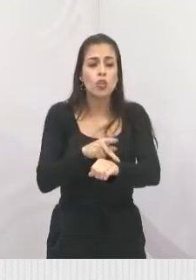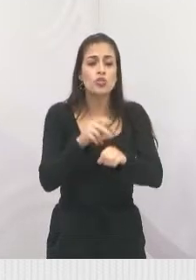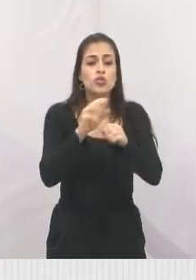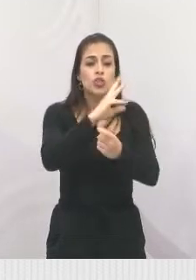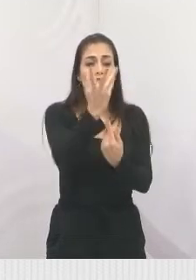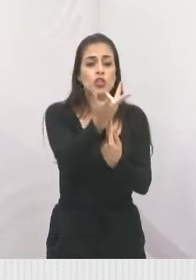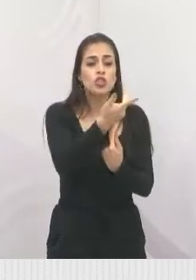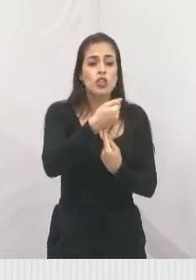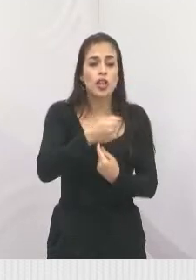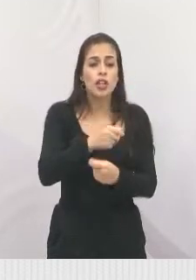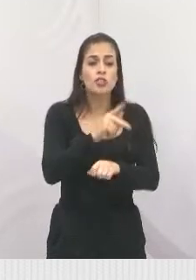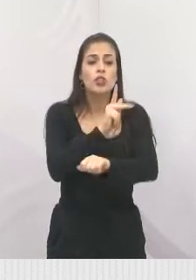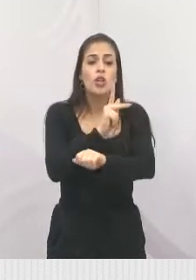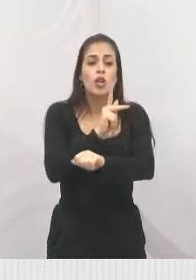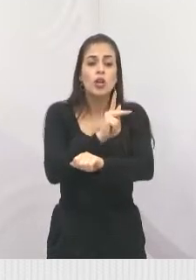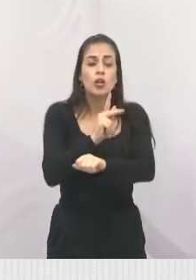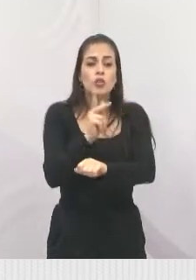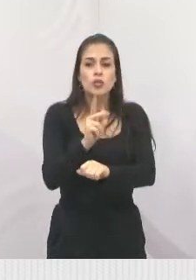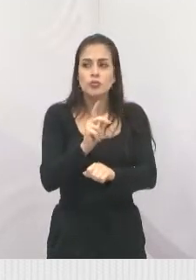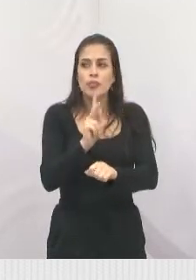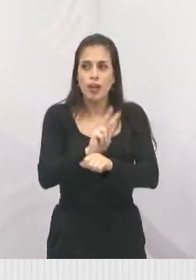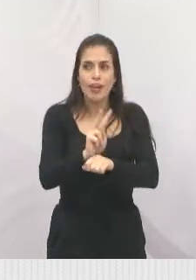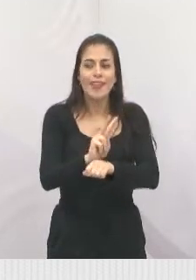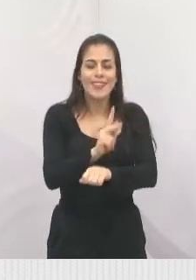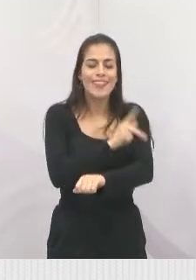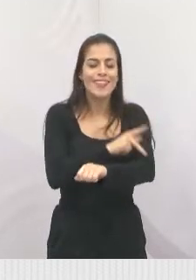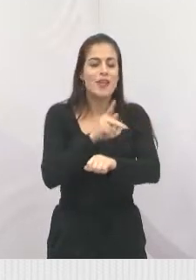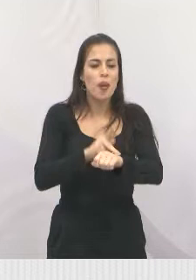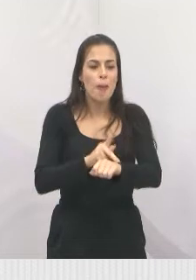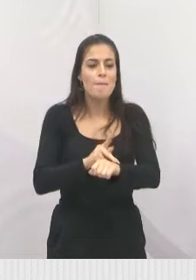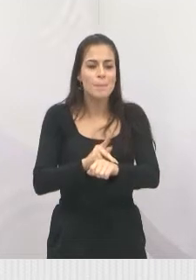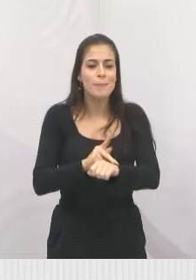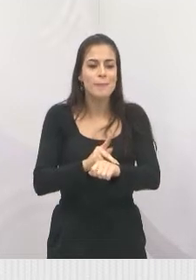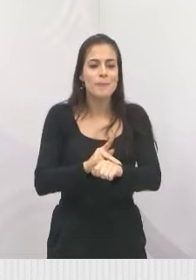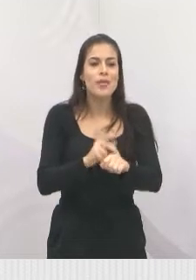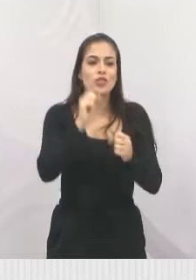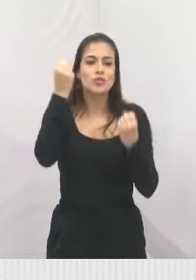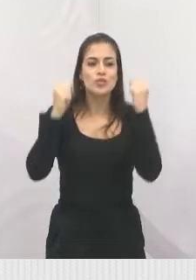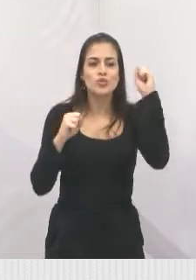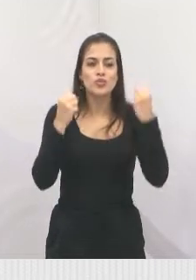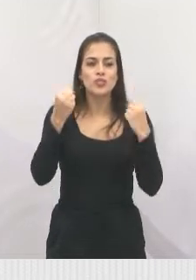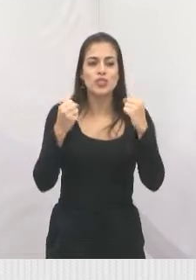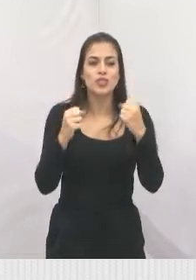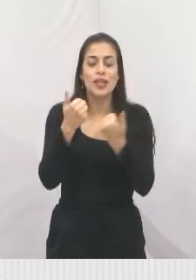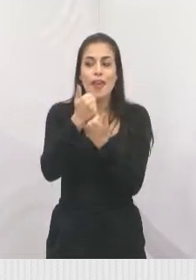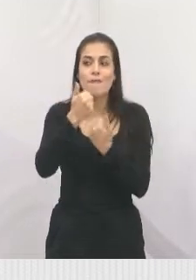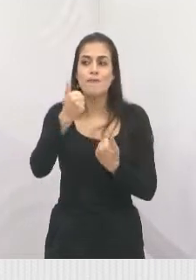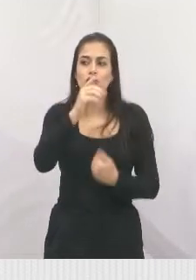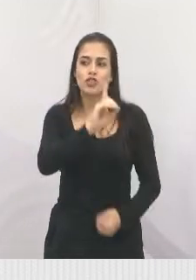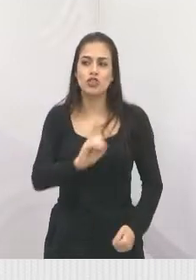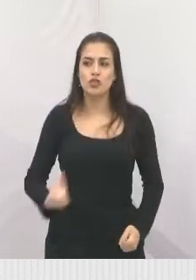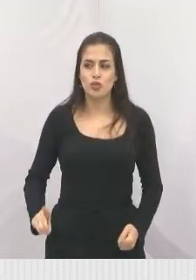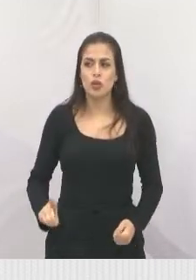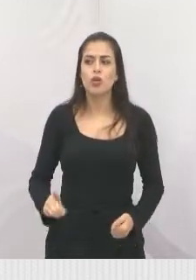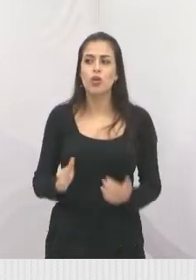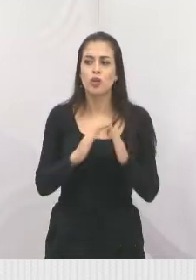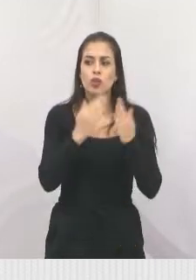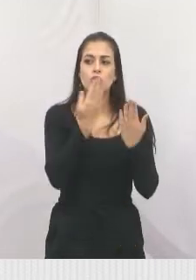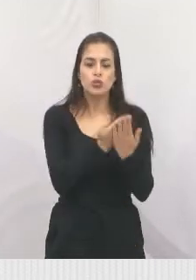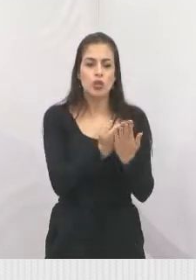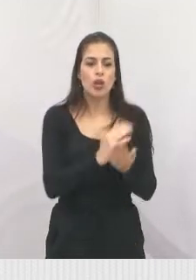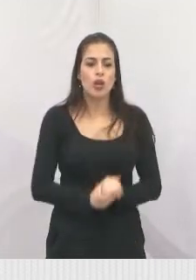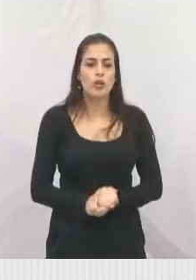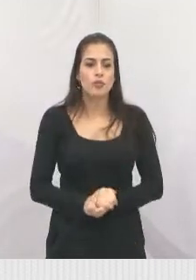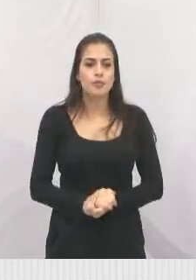e vice-diretor de escola. Então, no total, são 242 vagas para o concurso